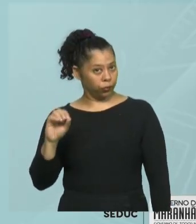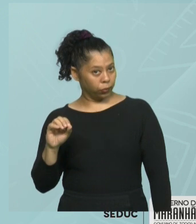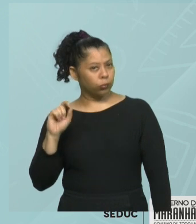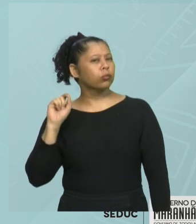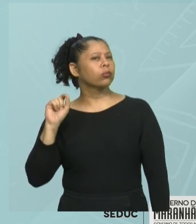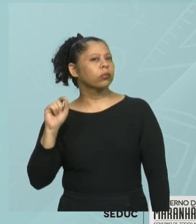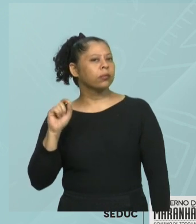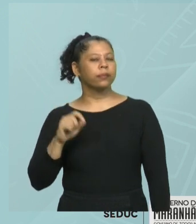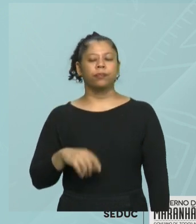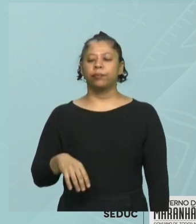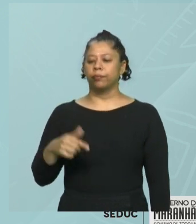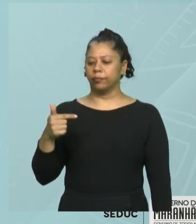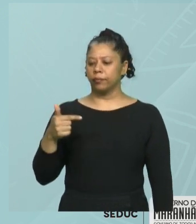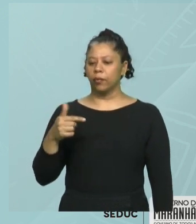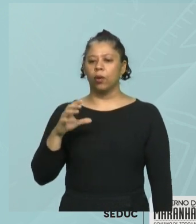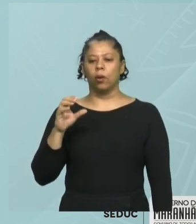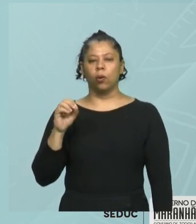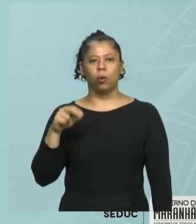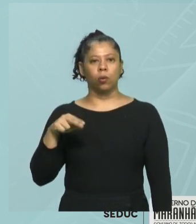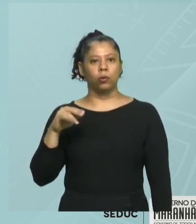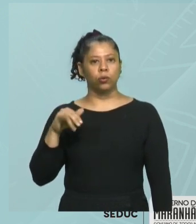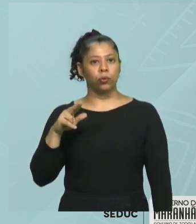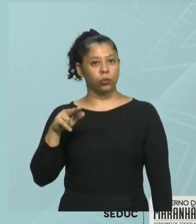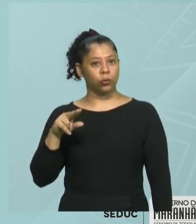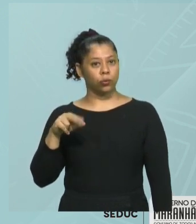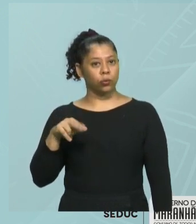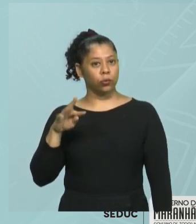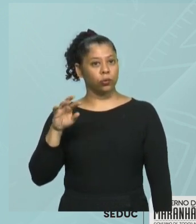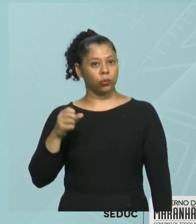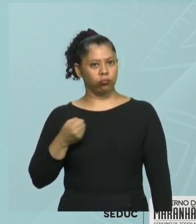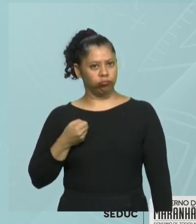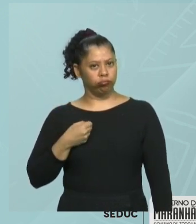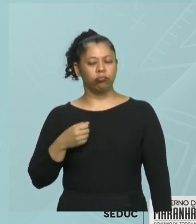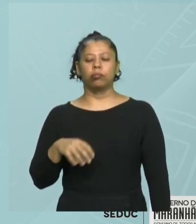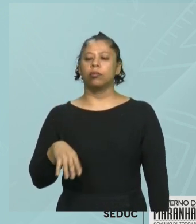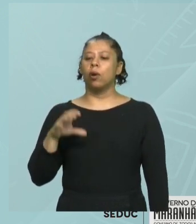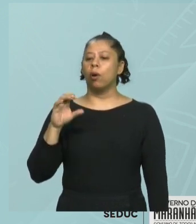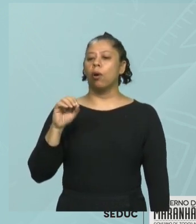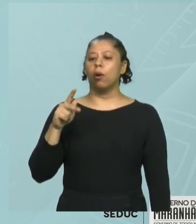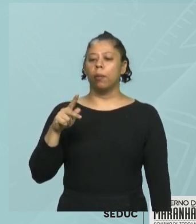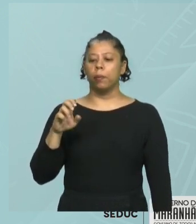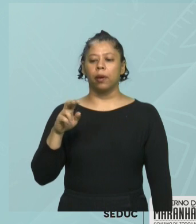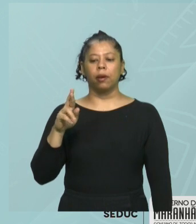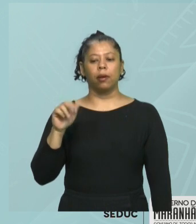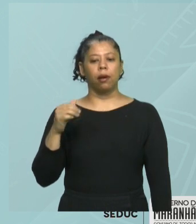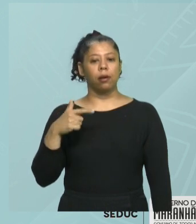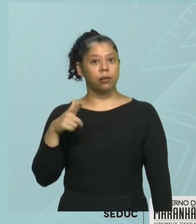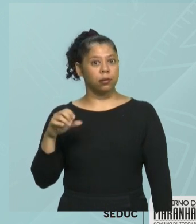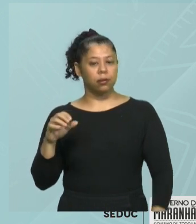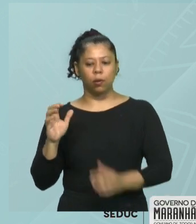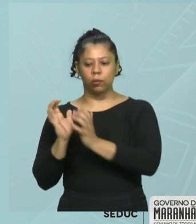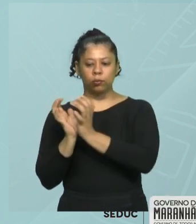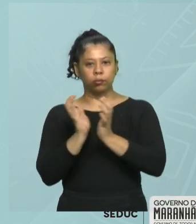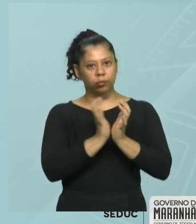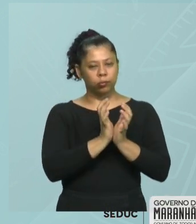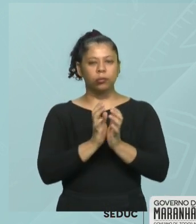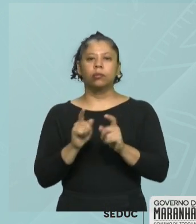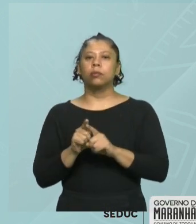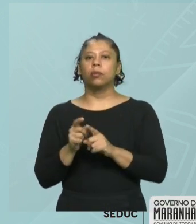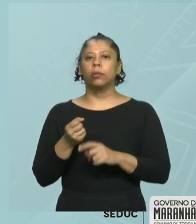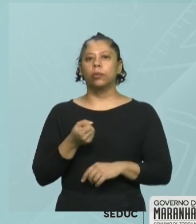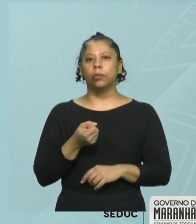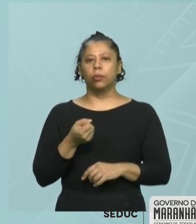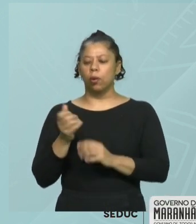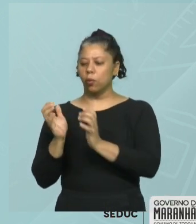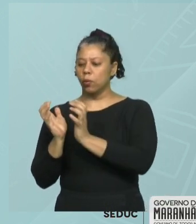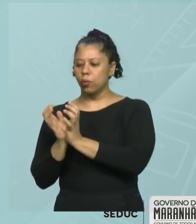conjuntos numéricos, operações entre conjuntos, número de elementos da união de